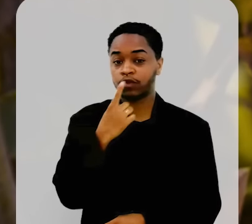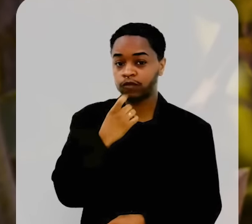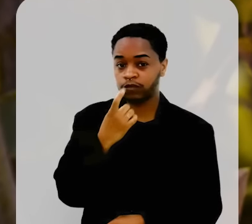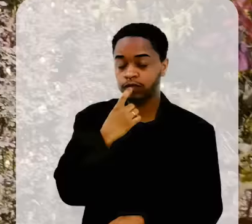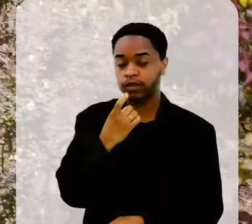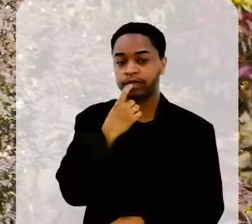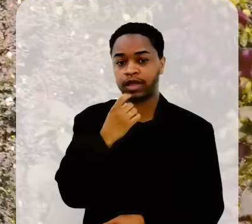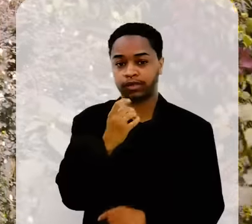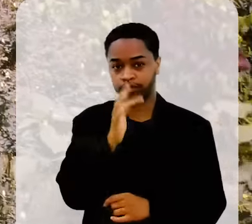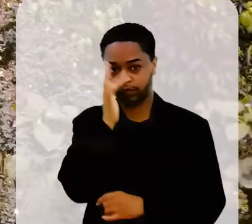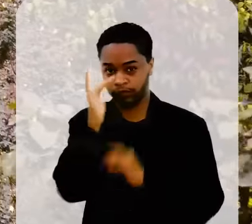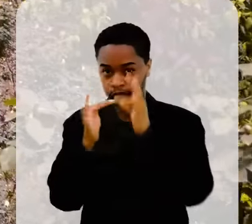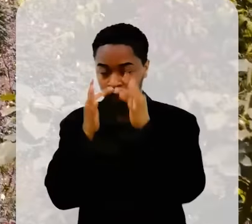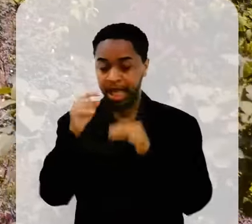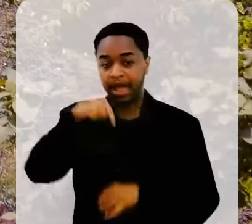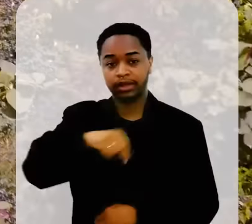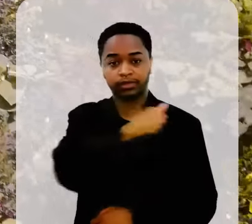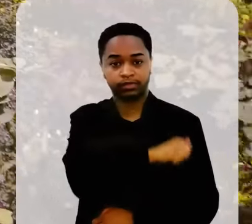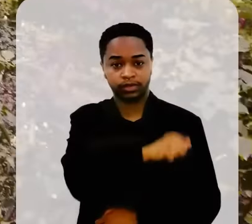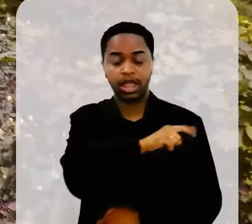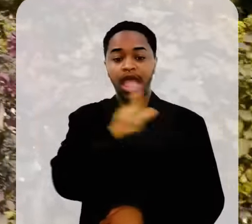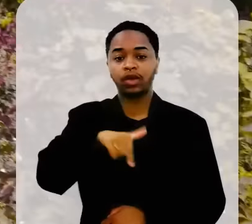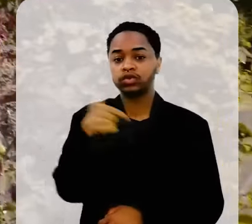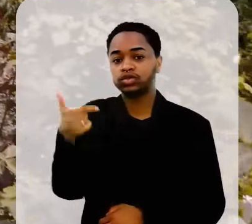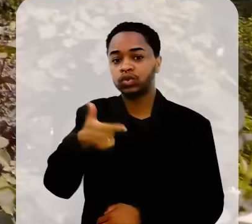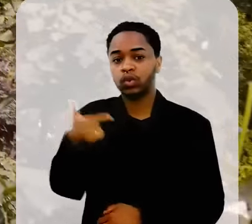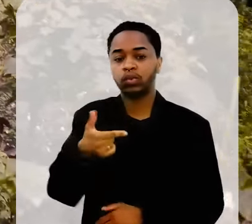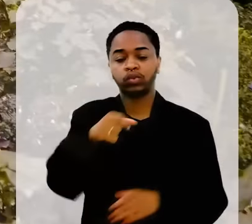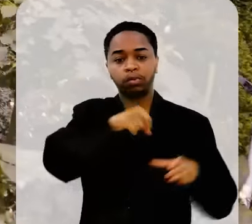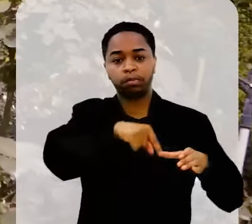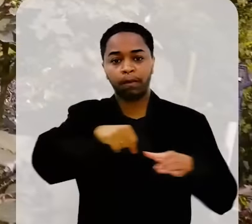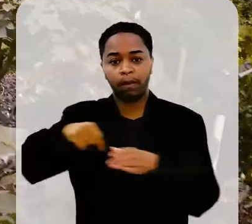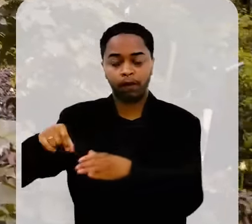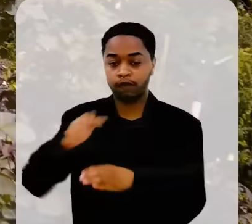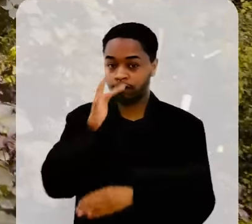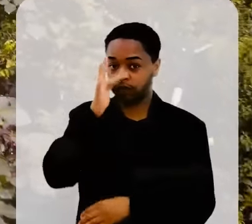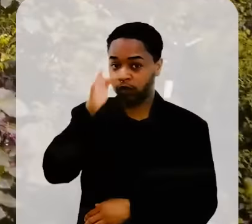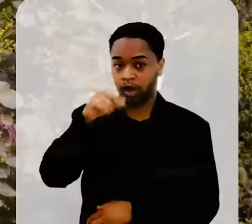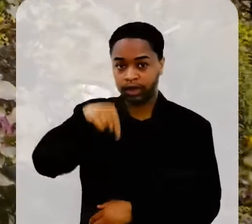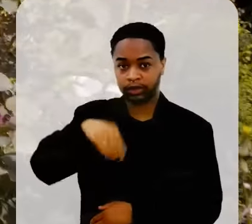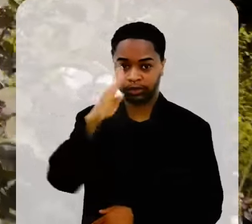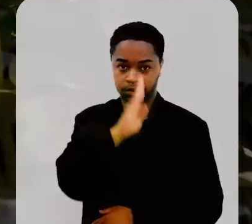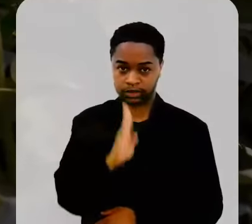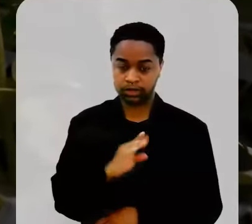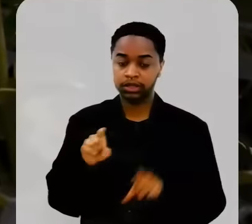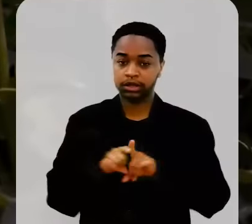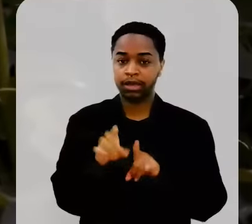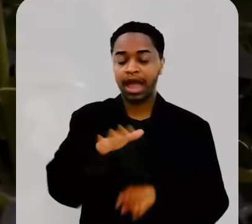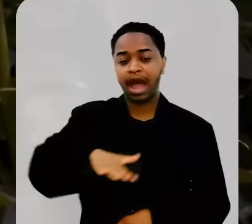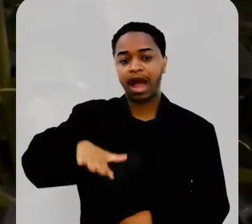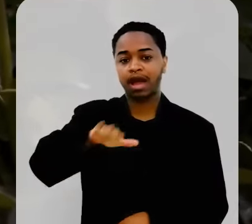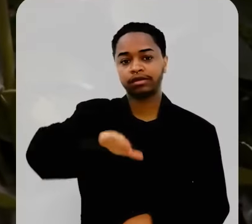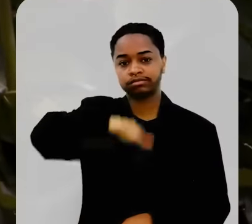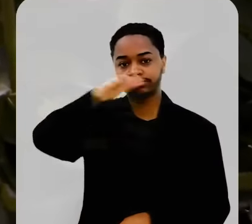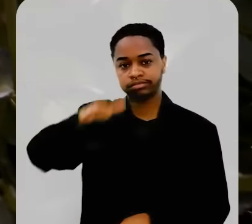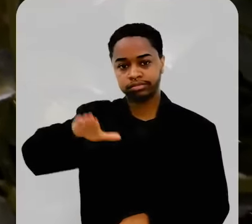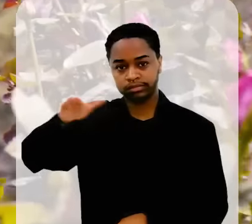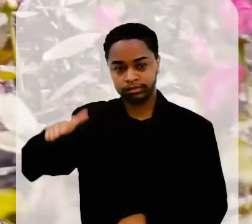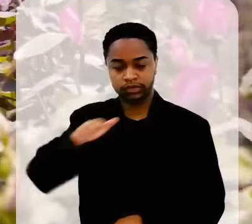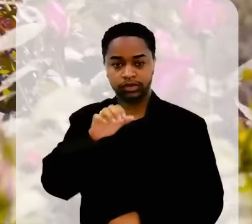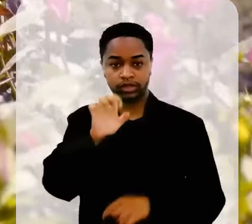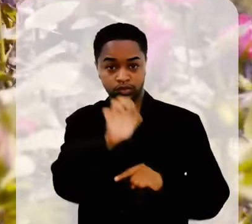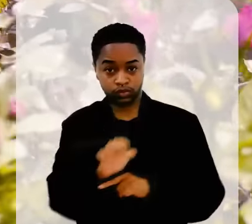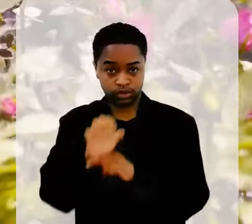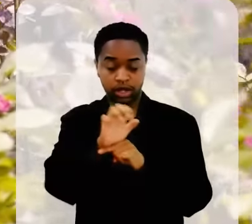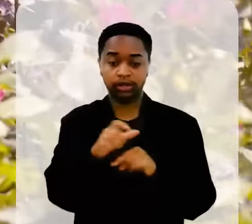rosas. O estado do Rio de Janeiro é o segundo produtor de flores de corte do país. E a região serrana do estado,